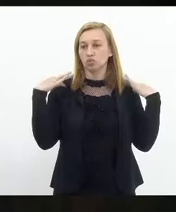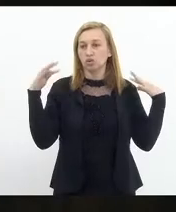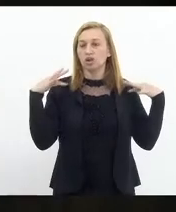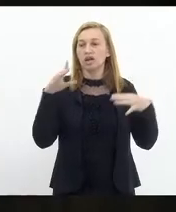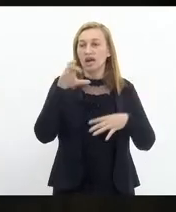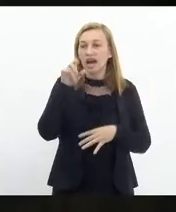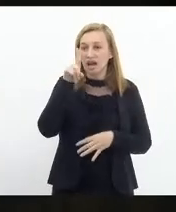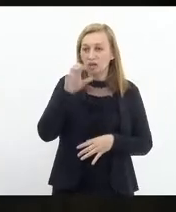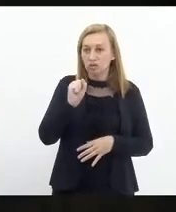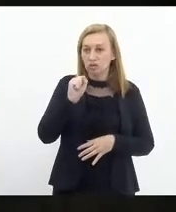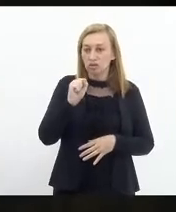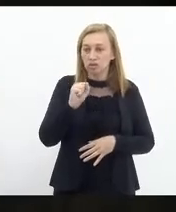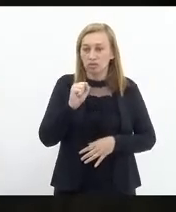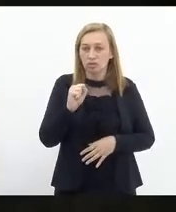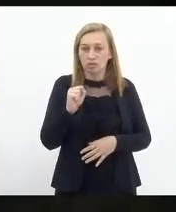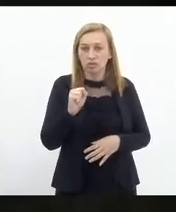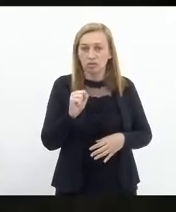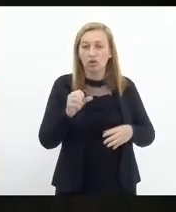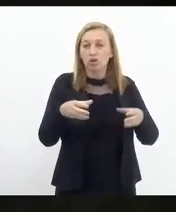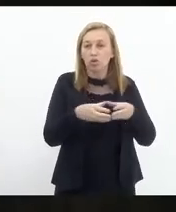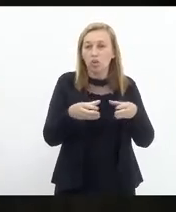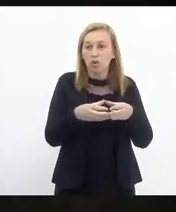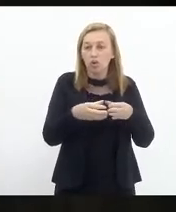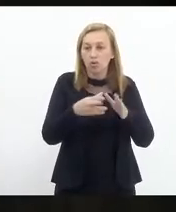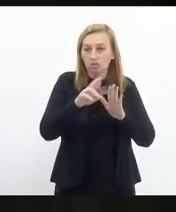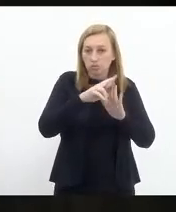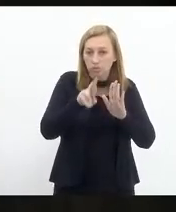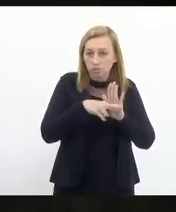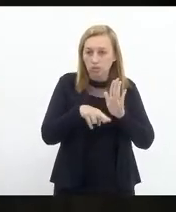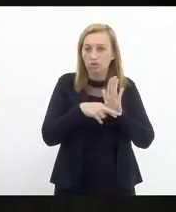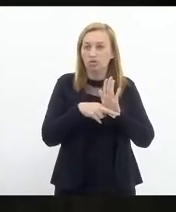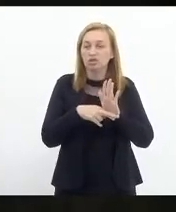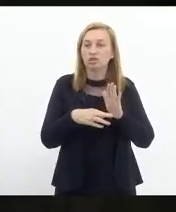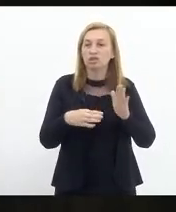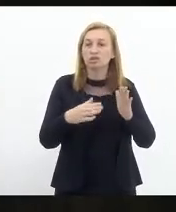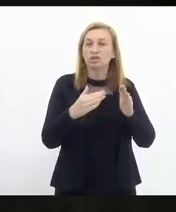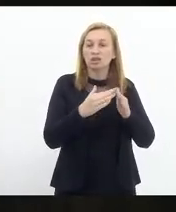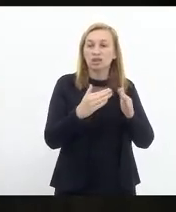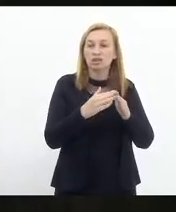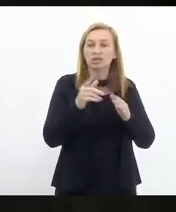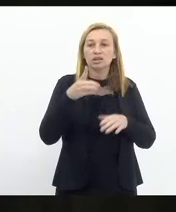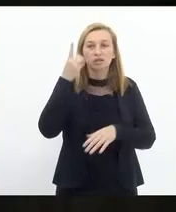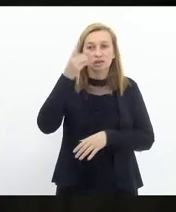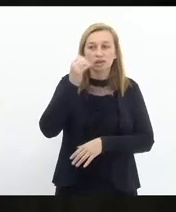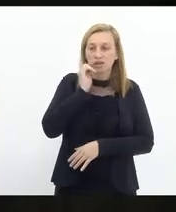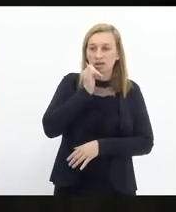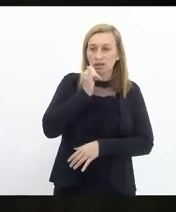Gomes de Brito. Parecida com a comissão de normas internas e proposições externas, favorável ao relator do deputado Rodrigo Amorim.